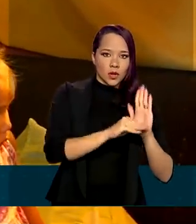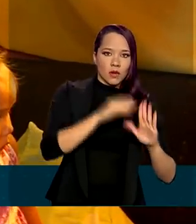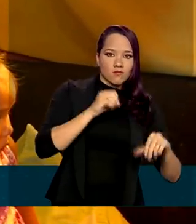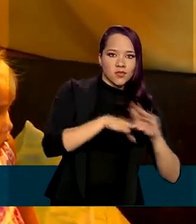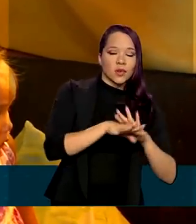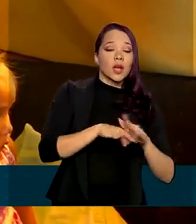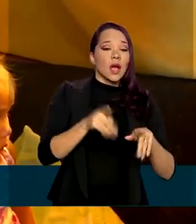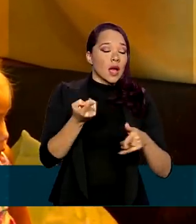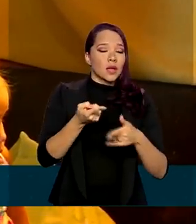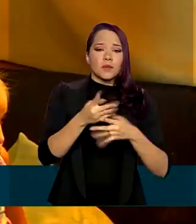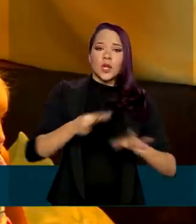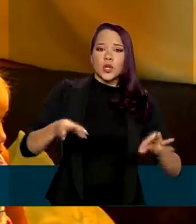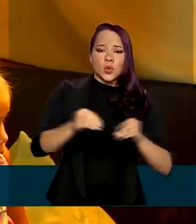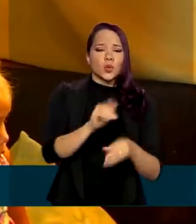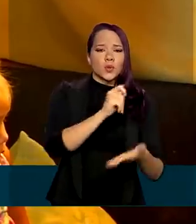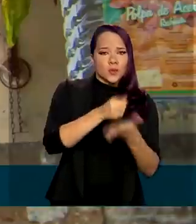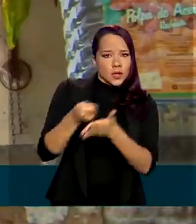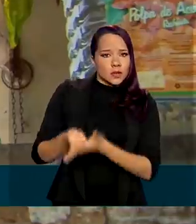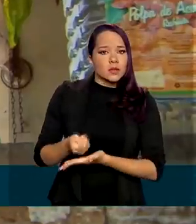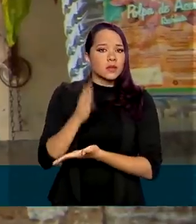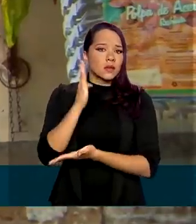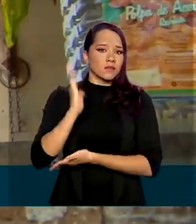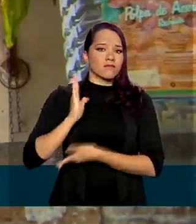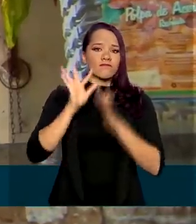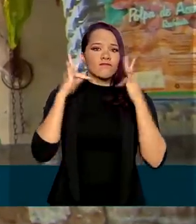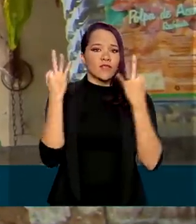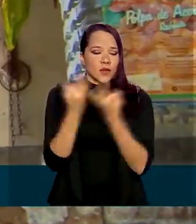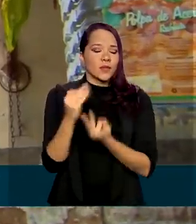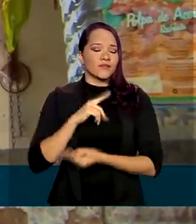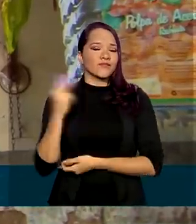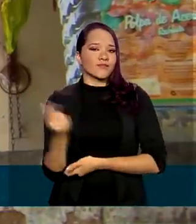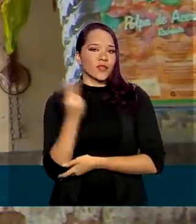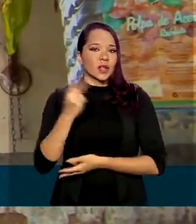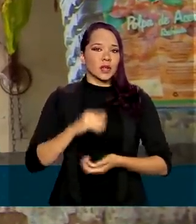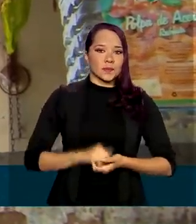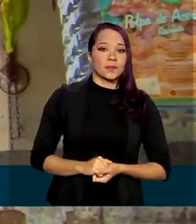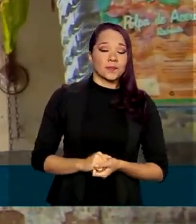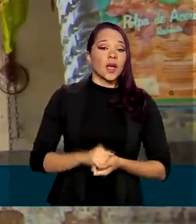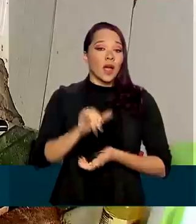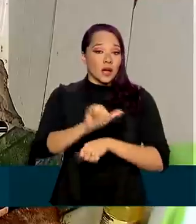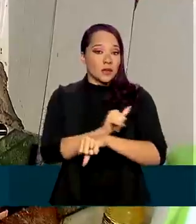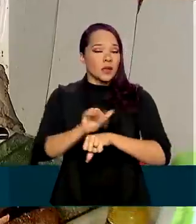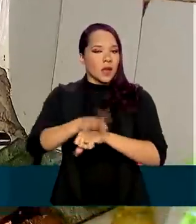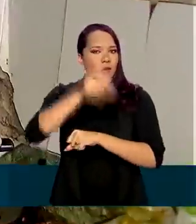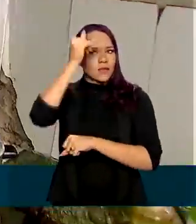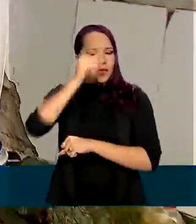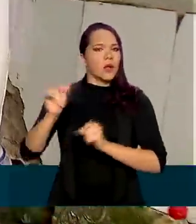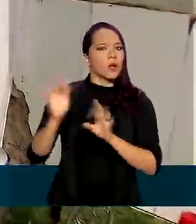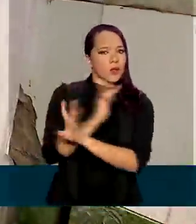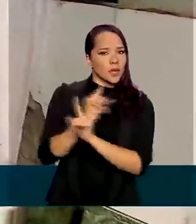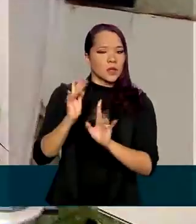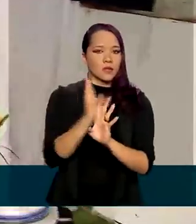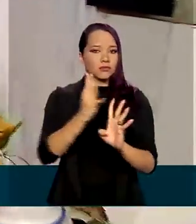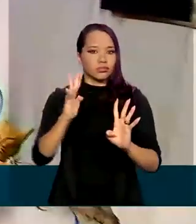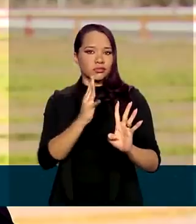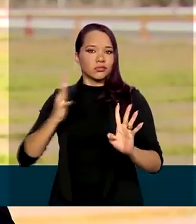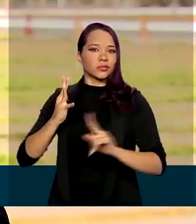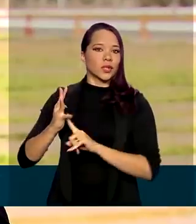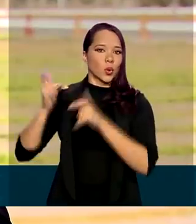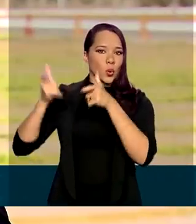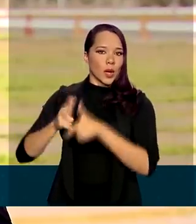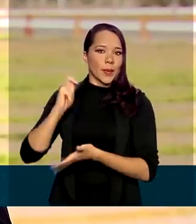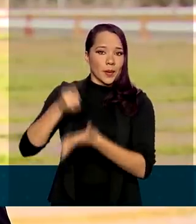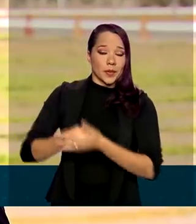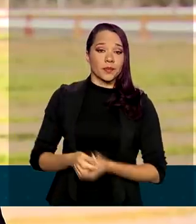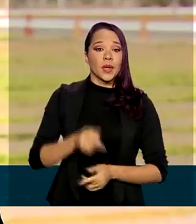vale para todas as parcelas pagas pelo Bolsa Família e que ainda estejam válidas. A medida é para evitar aglomeração e filas nos canais de pagamento.